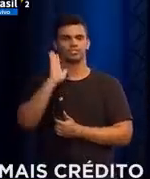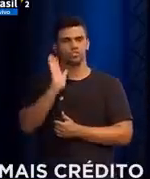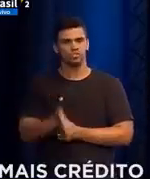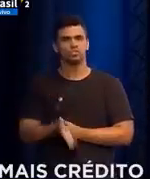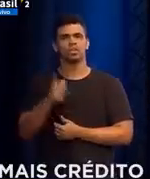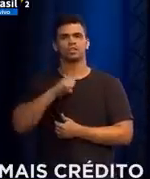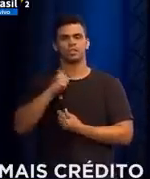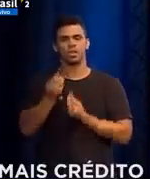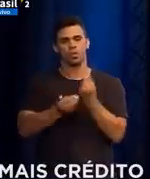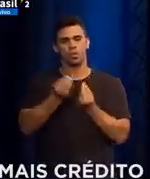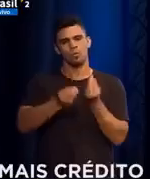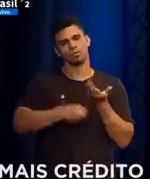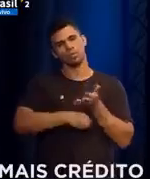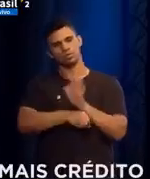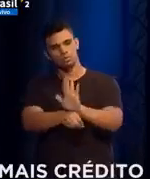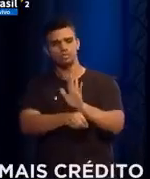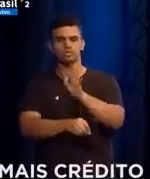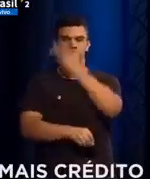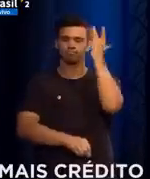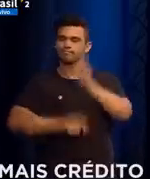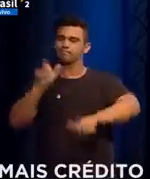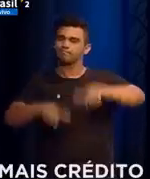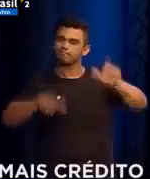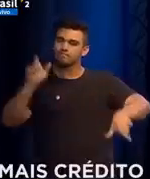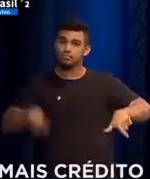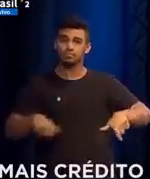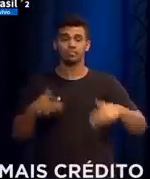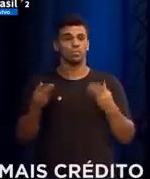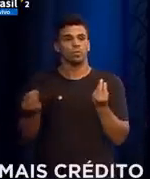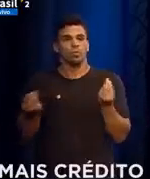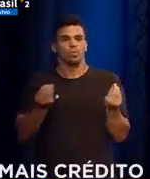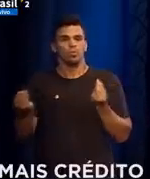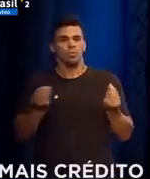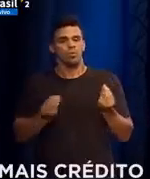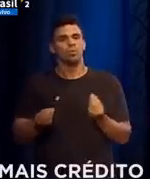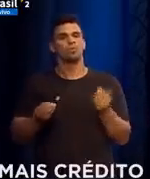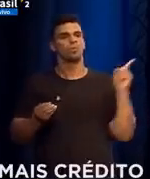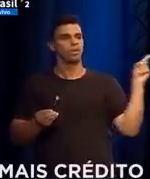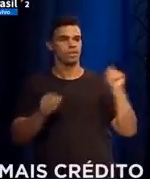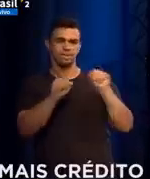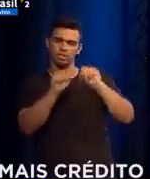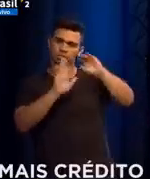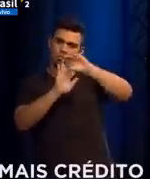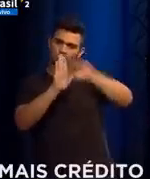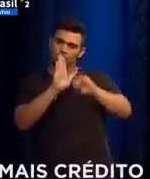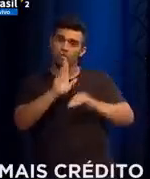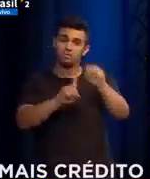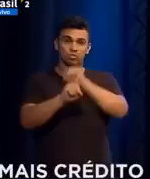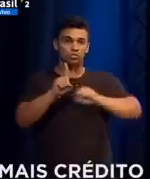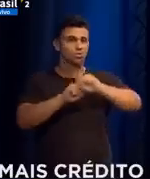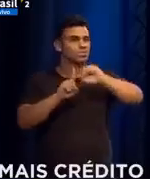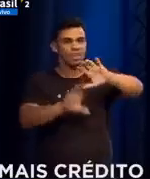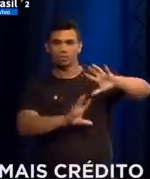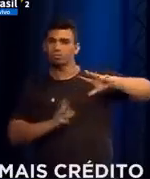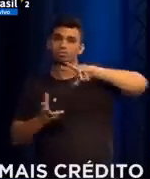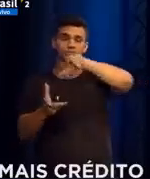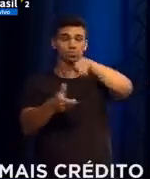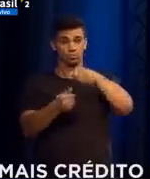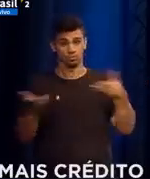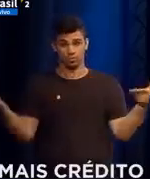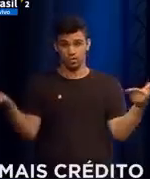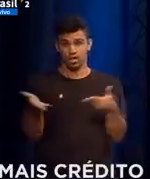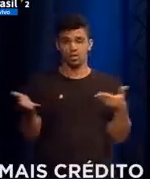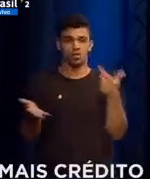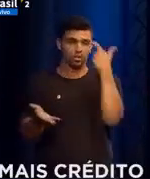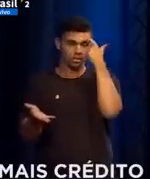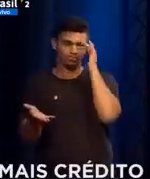pessoas. Então o banco que protagonizou, organizou o maior programa social do mundo, agora está